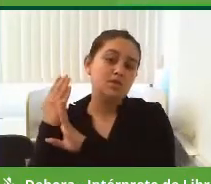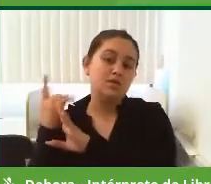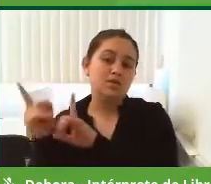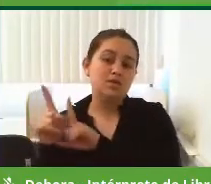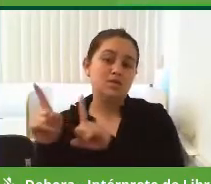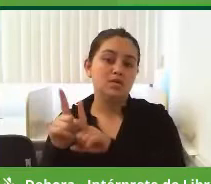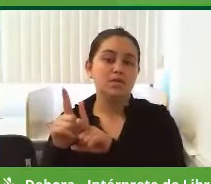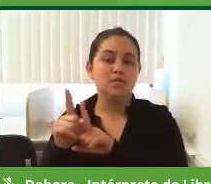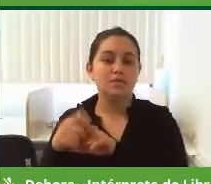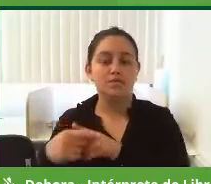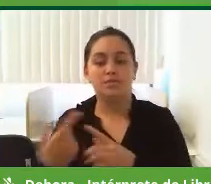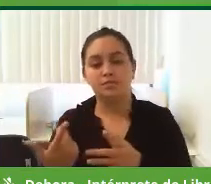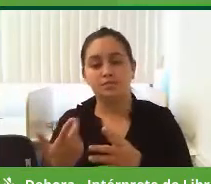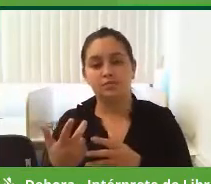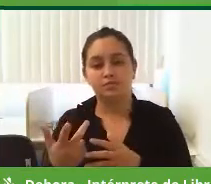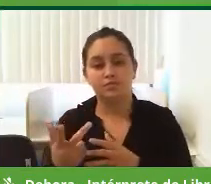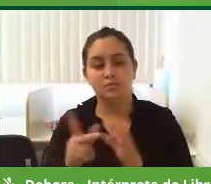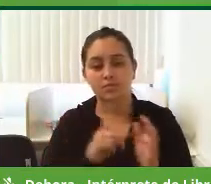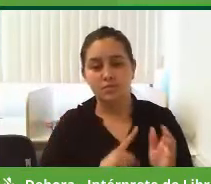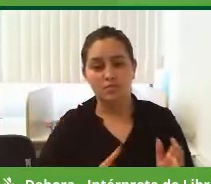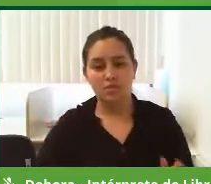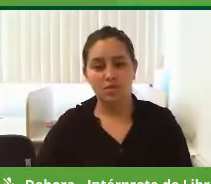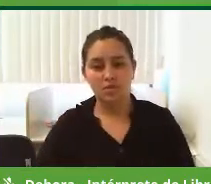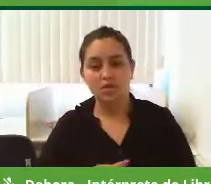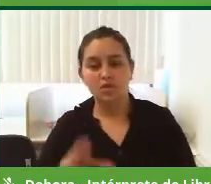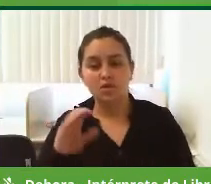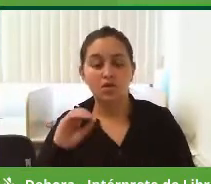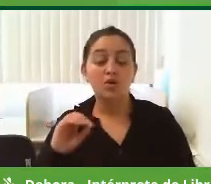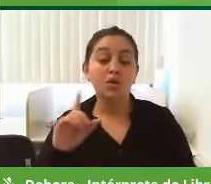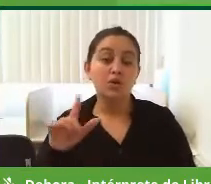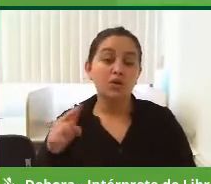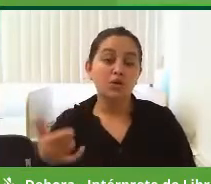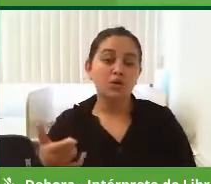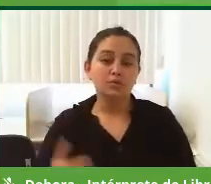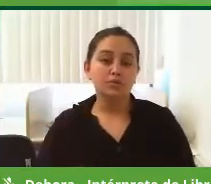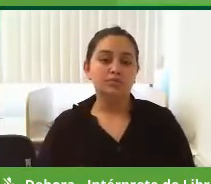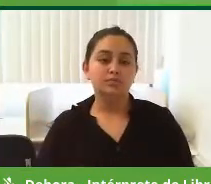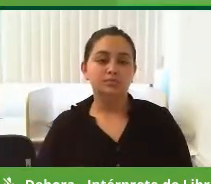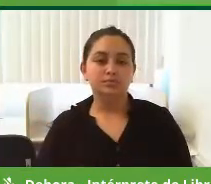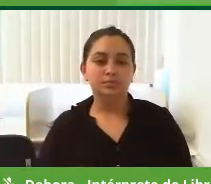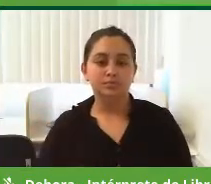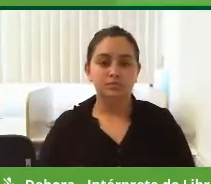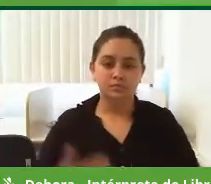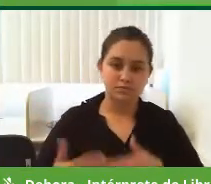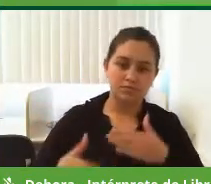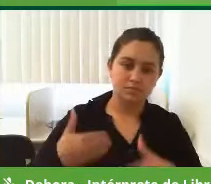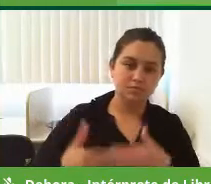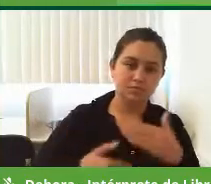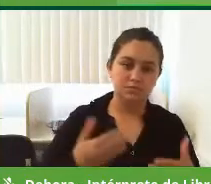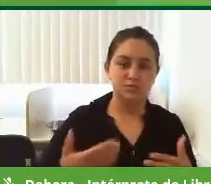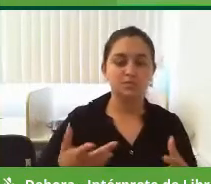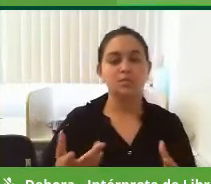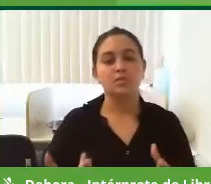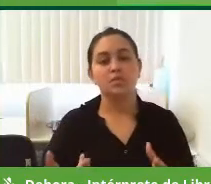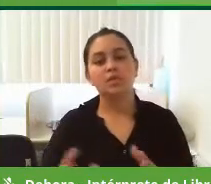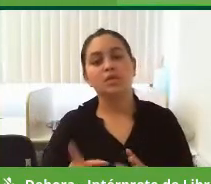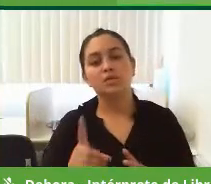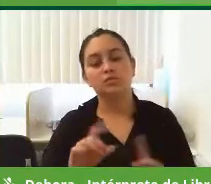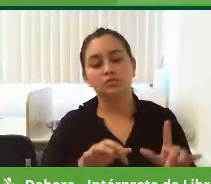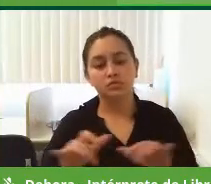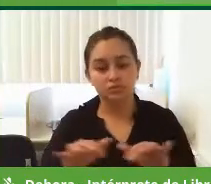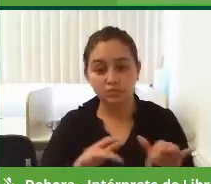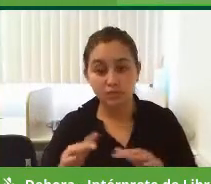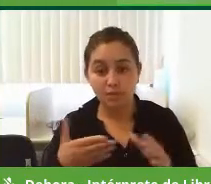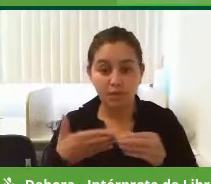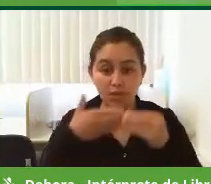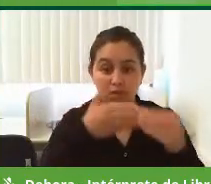que está no nosso programa de governo. Como é que a fila transparente? É você, através do programa digital, você